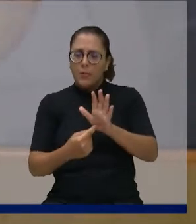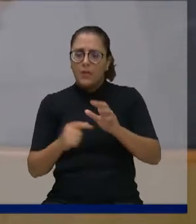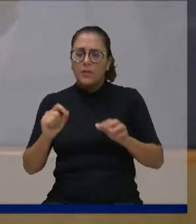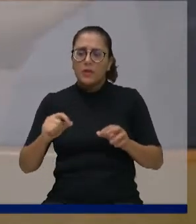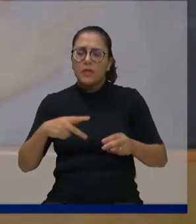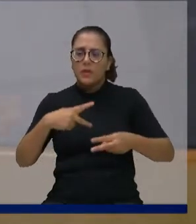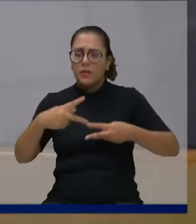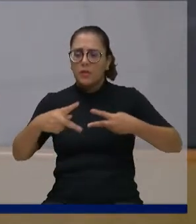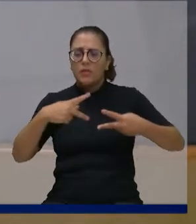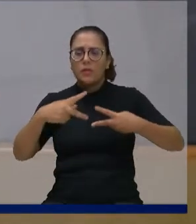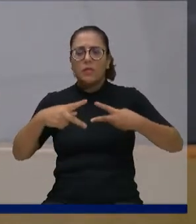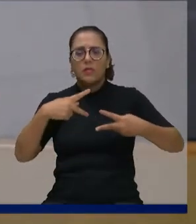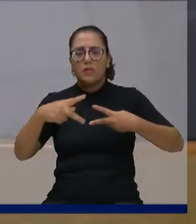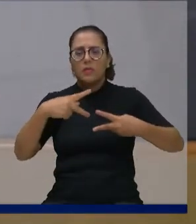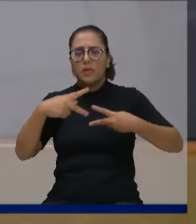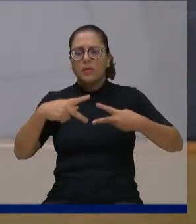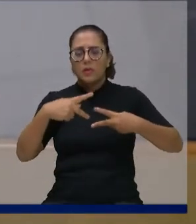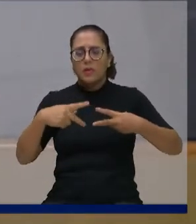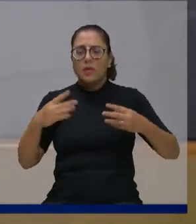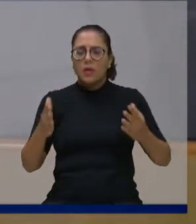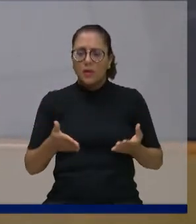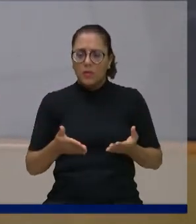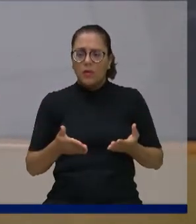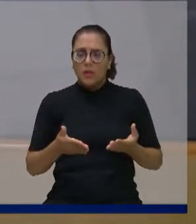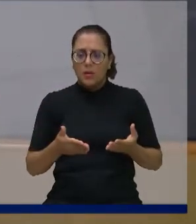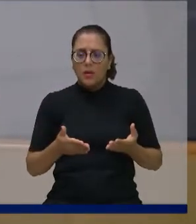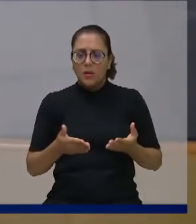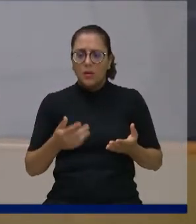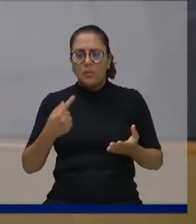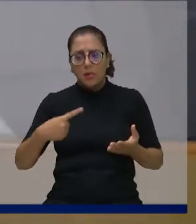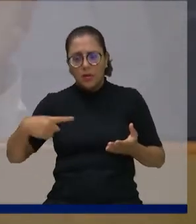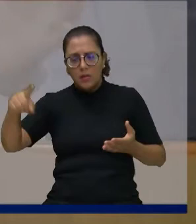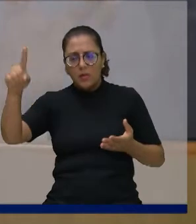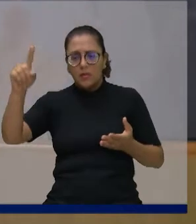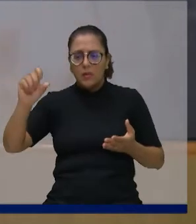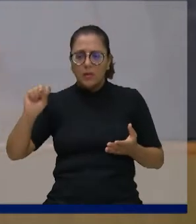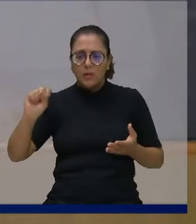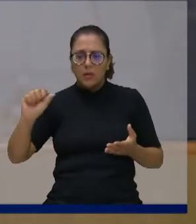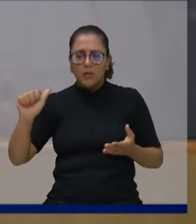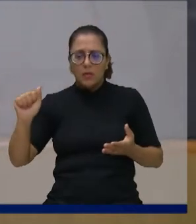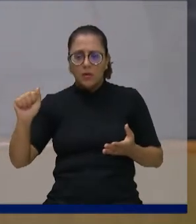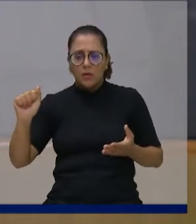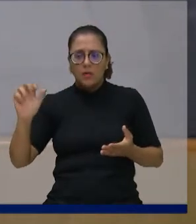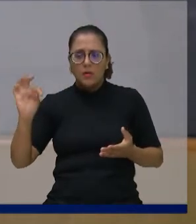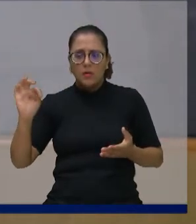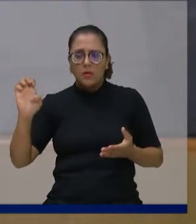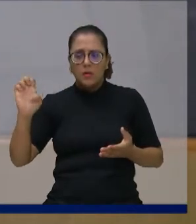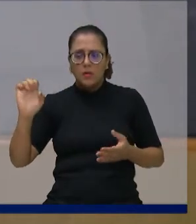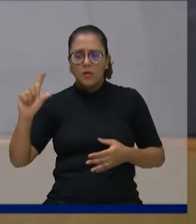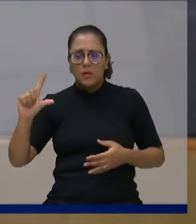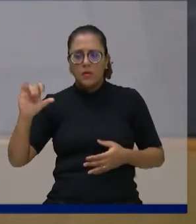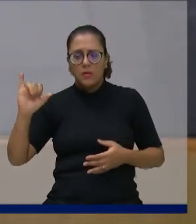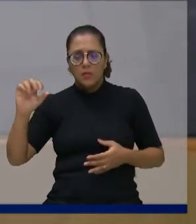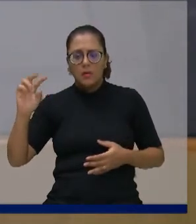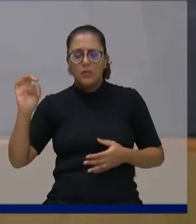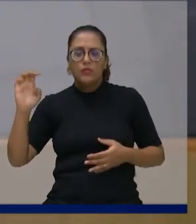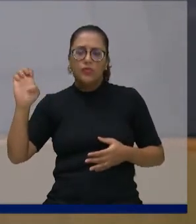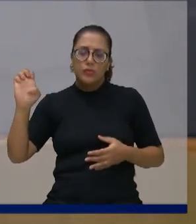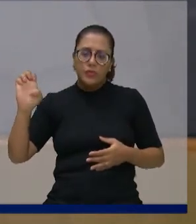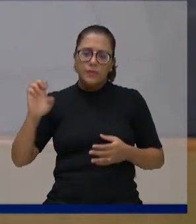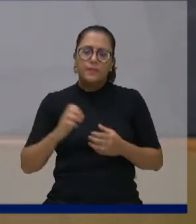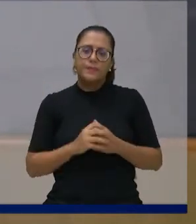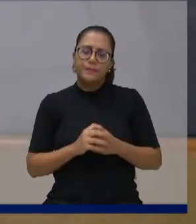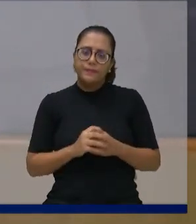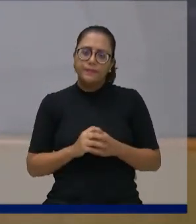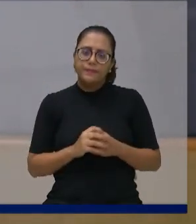desse novo lançamento desse satélite. A gente lida com tanta coisa todos os dias, às vezes acho que não é importante. Até no começo eu